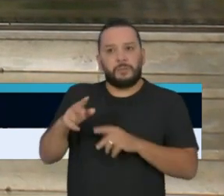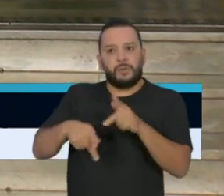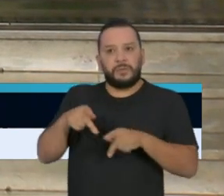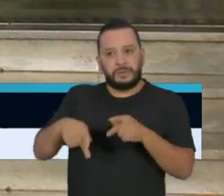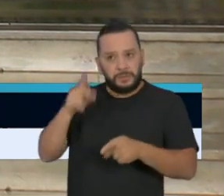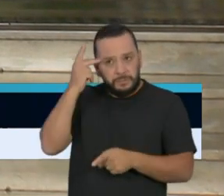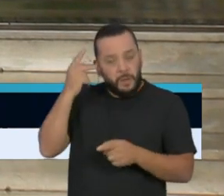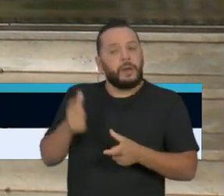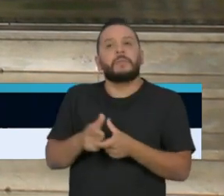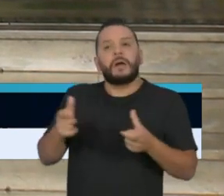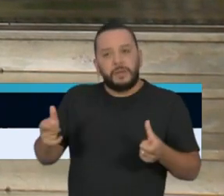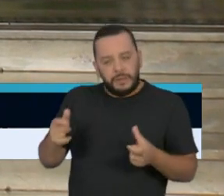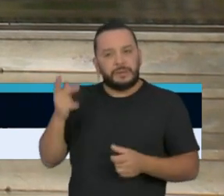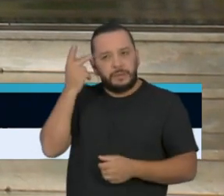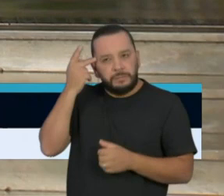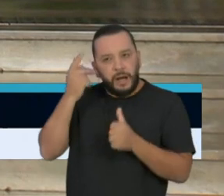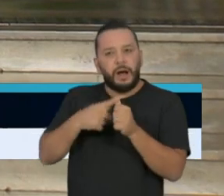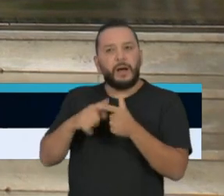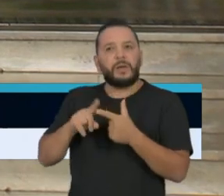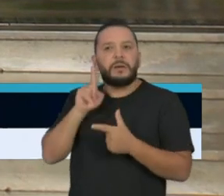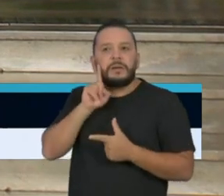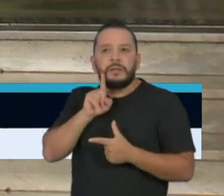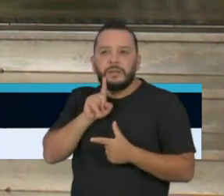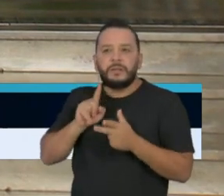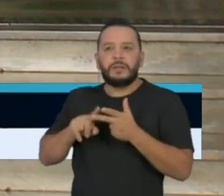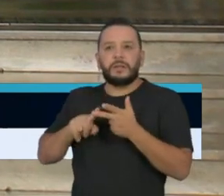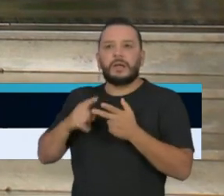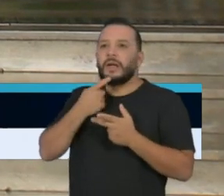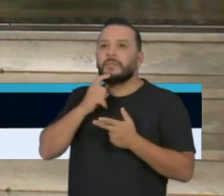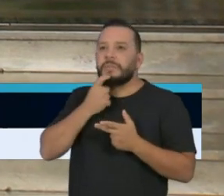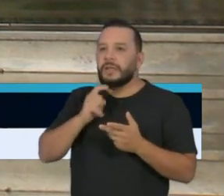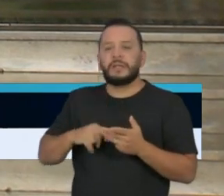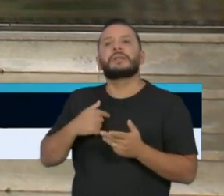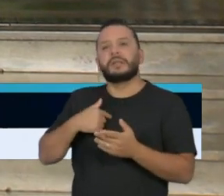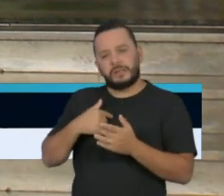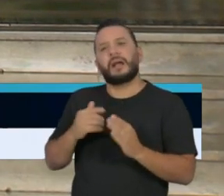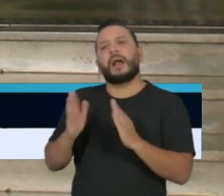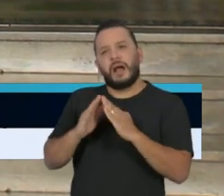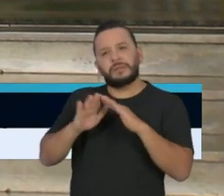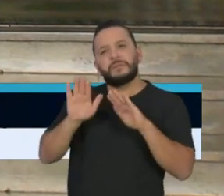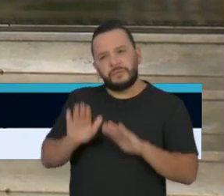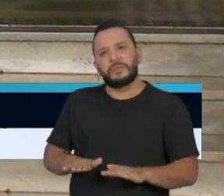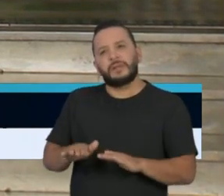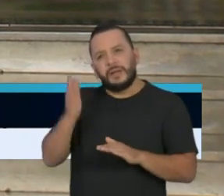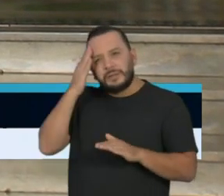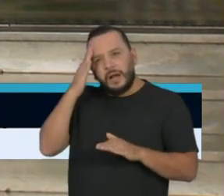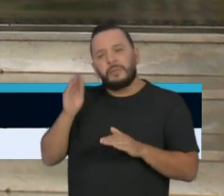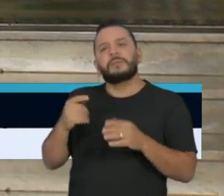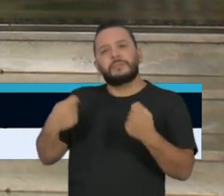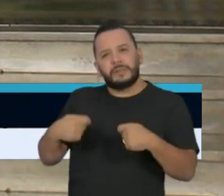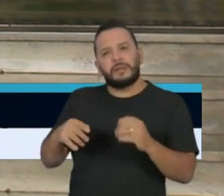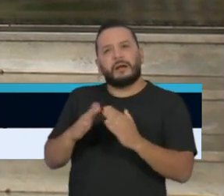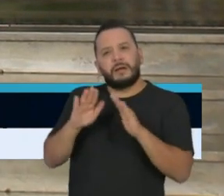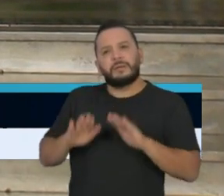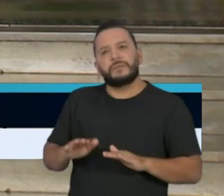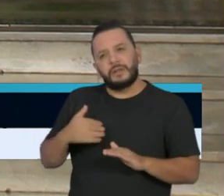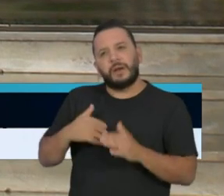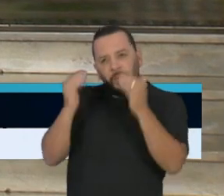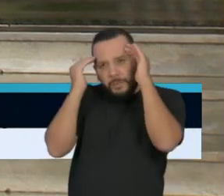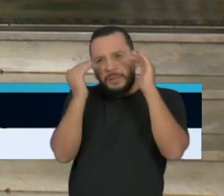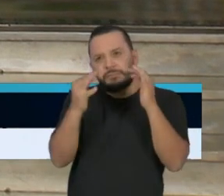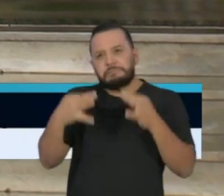região metropolitana de Campinas e outras cidades, tem apoiado o isolamento e atendido a nossa recomendação.